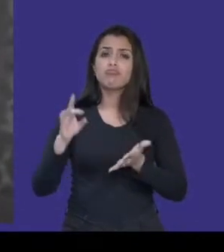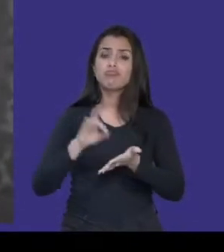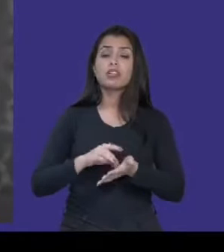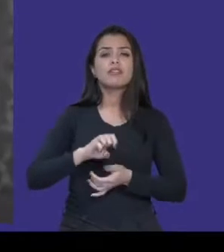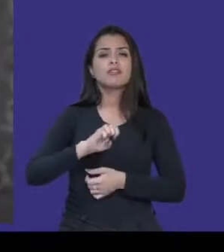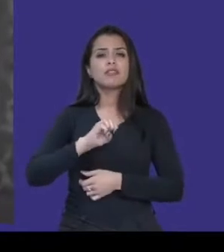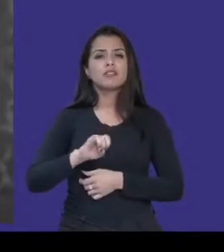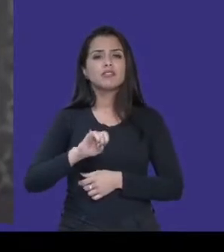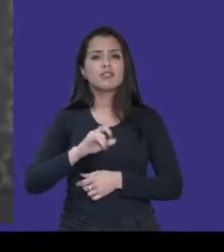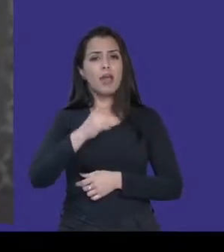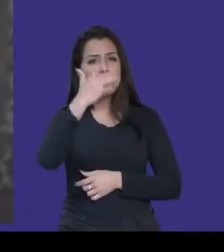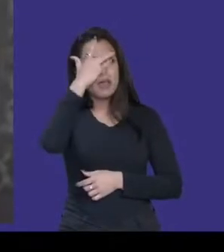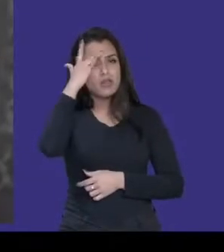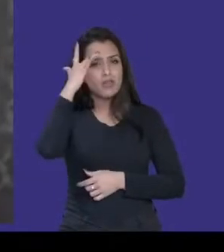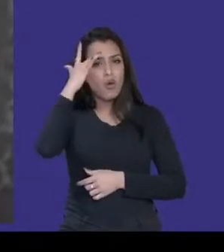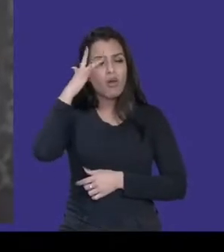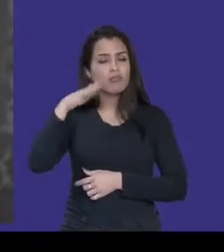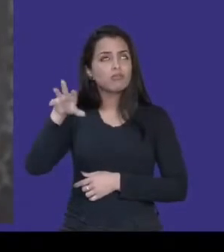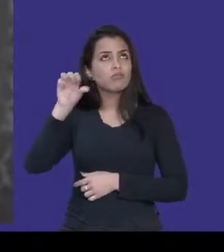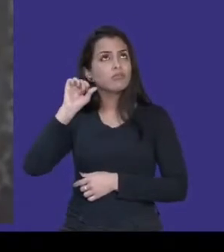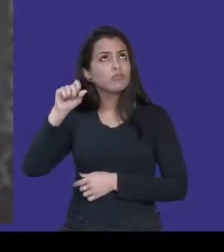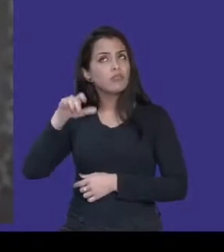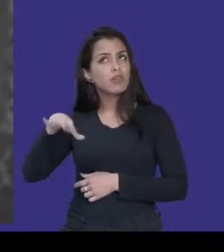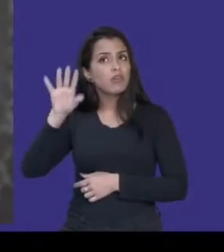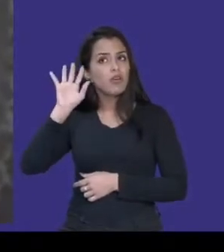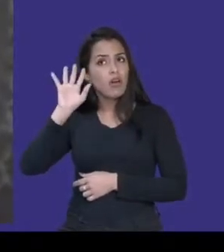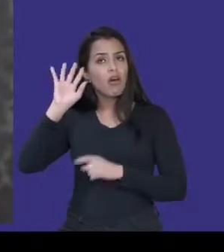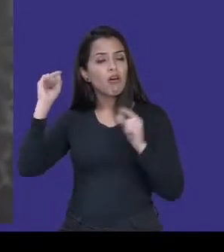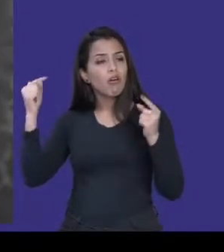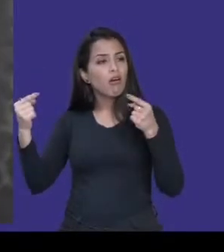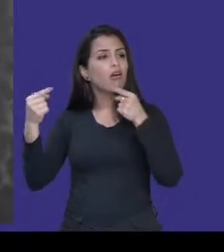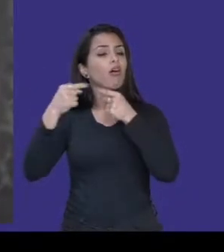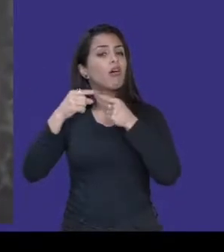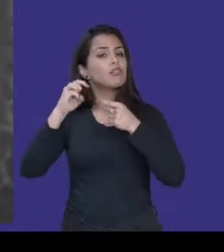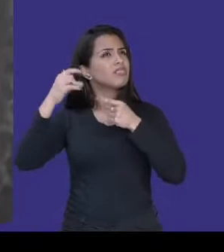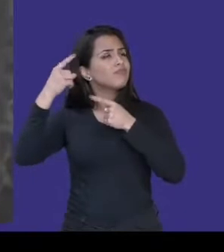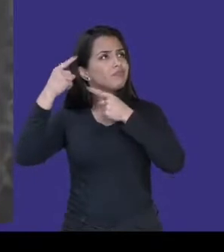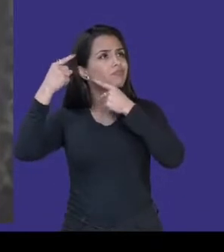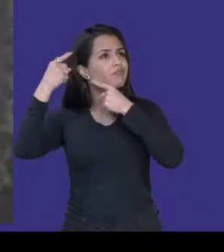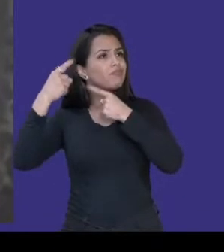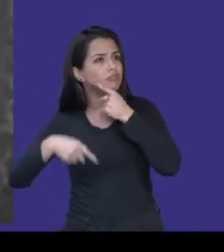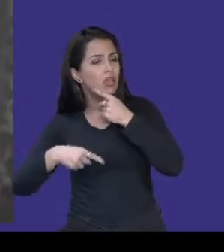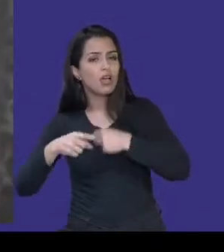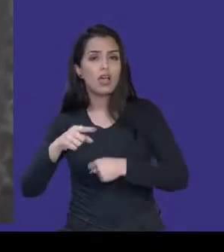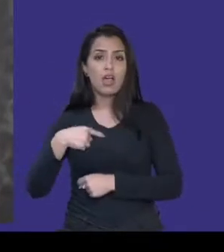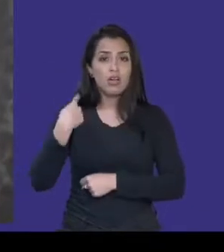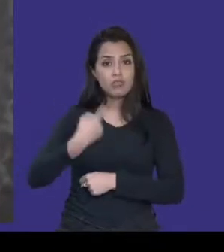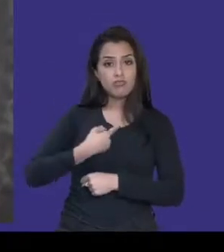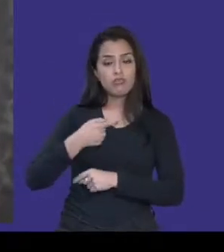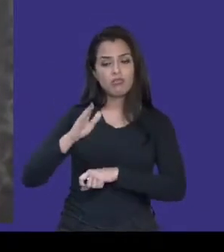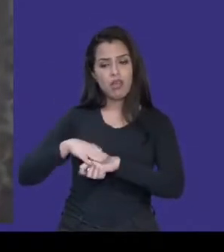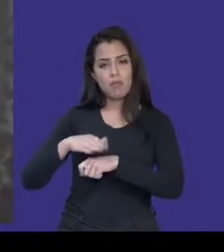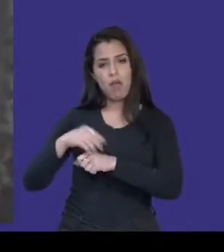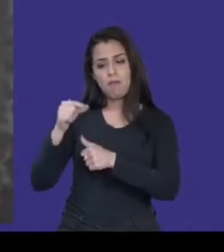mente do ouvinte. Ou seja, se não houver essa ligação, essa conexão, entre nós que estamos desenvolvendo o